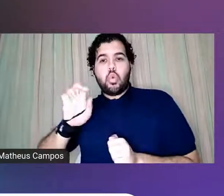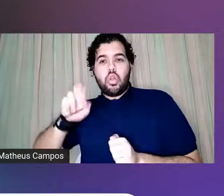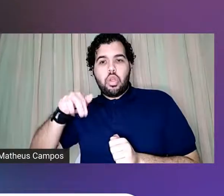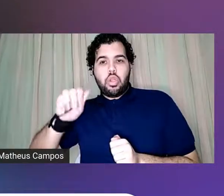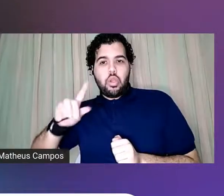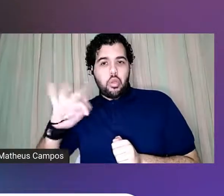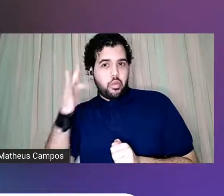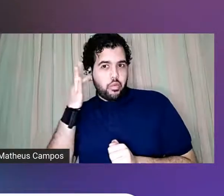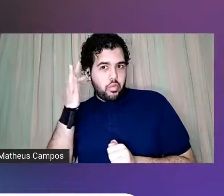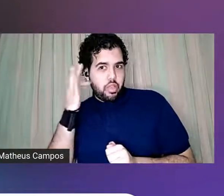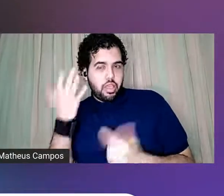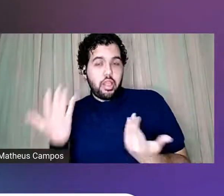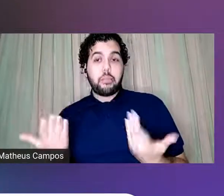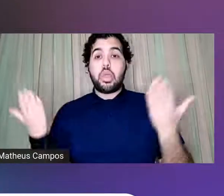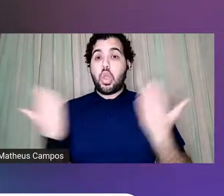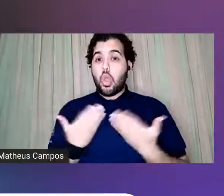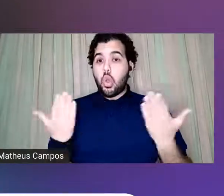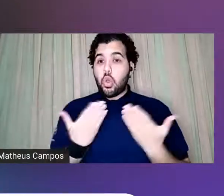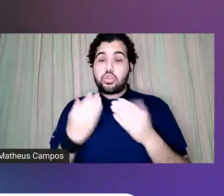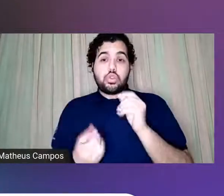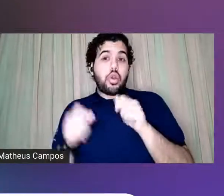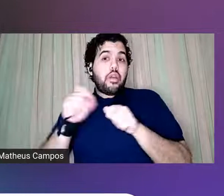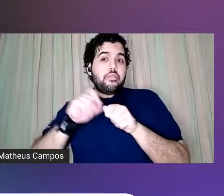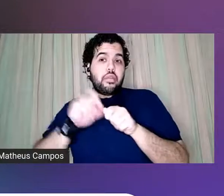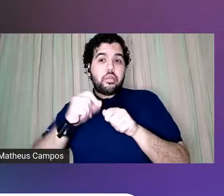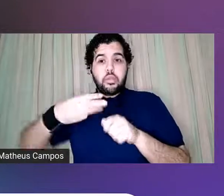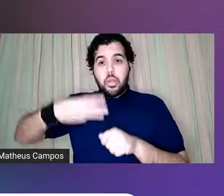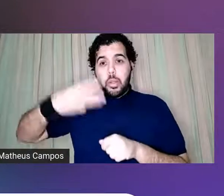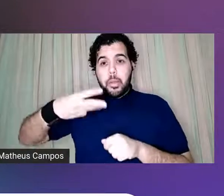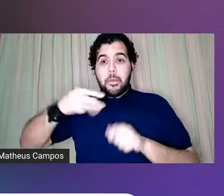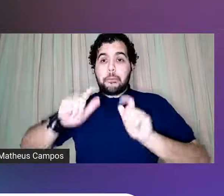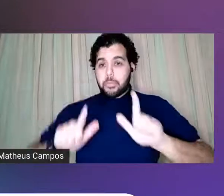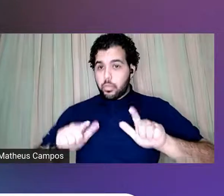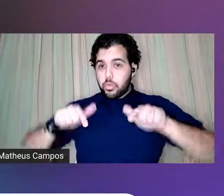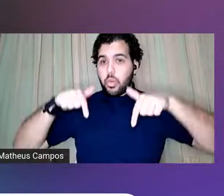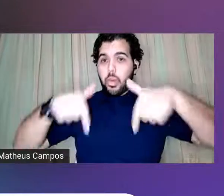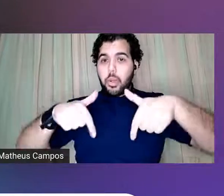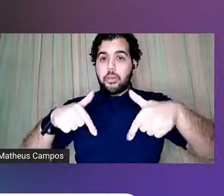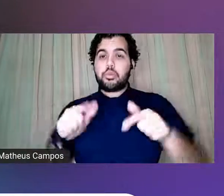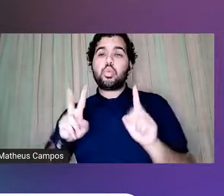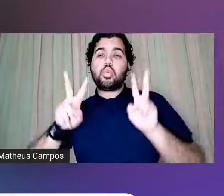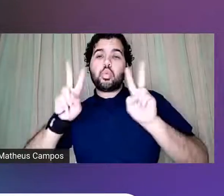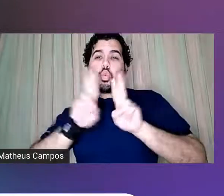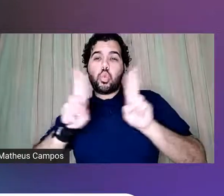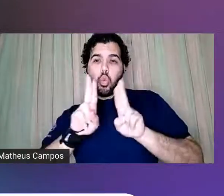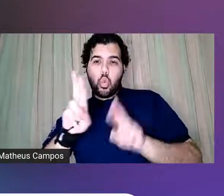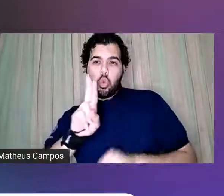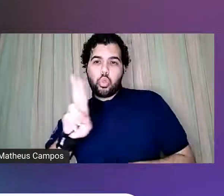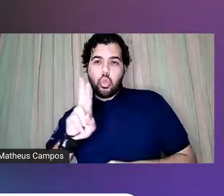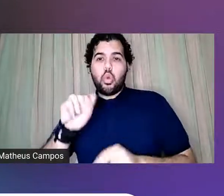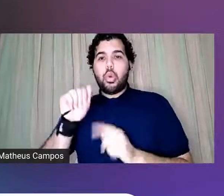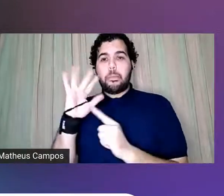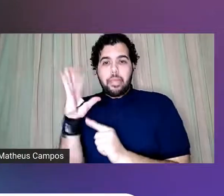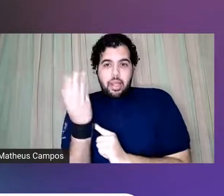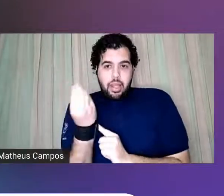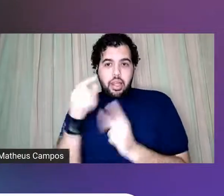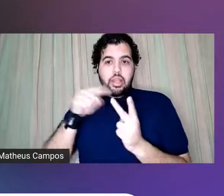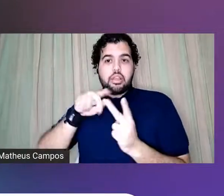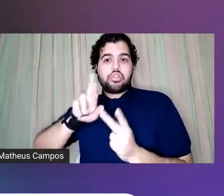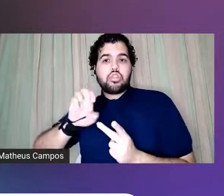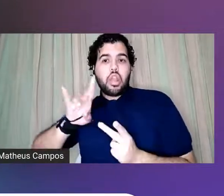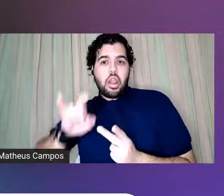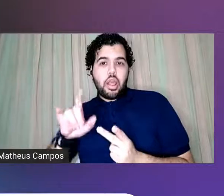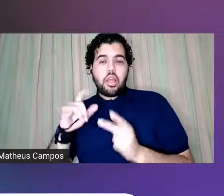hoje a gente está fazendo a nossa terceira atividade do Arte em Rede, que foi um edital realizado